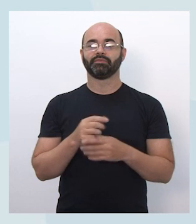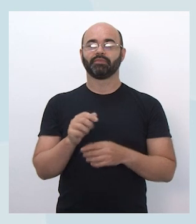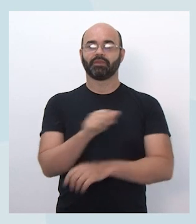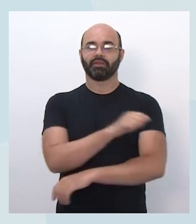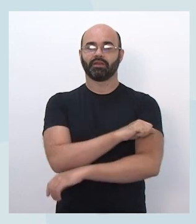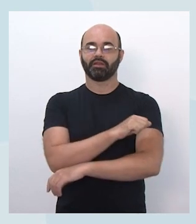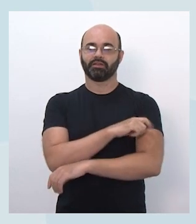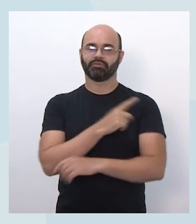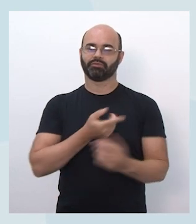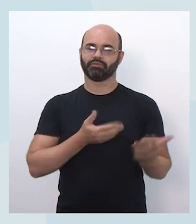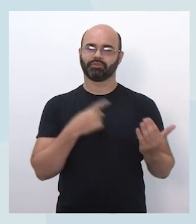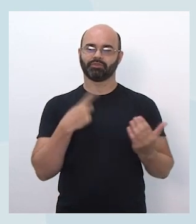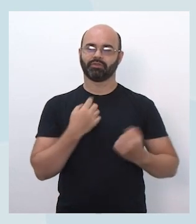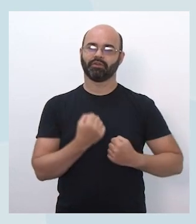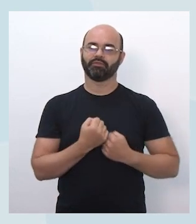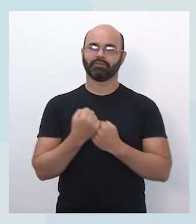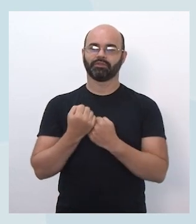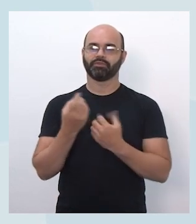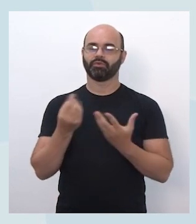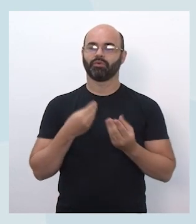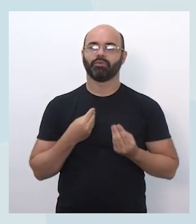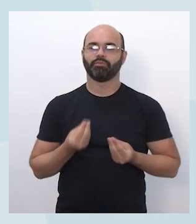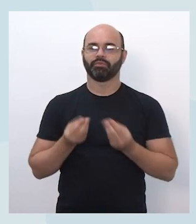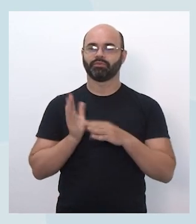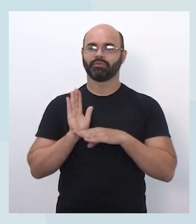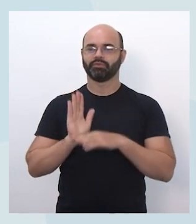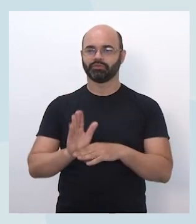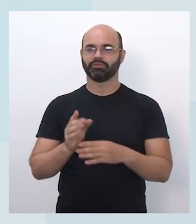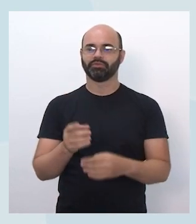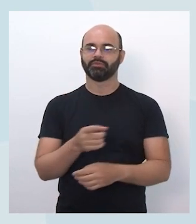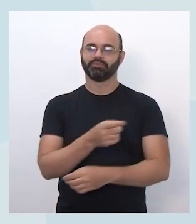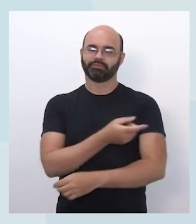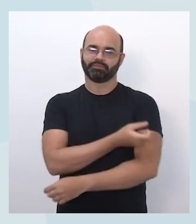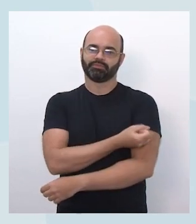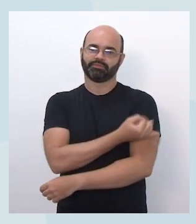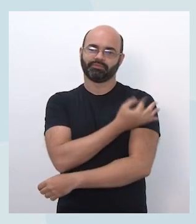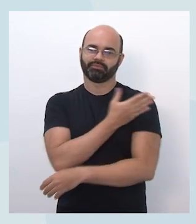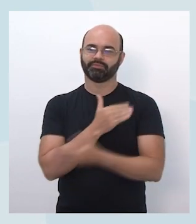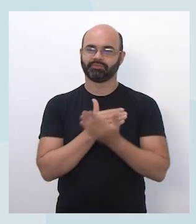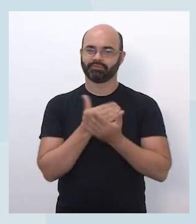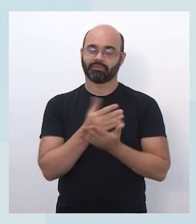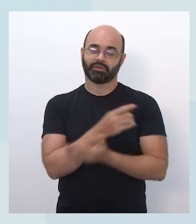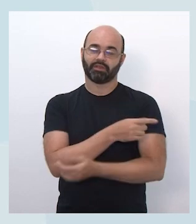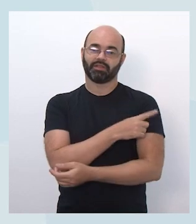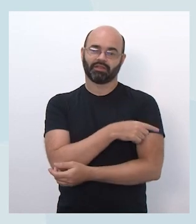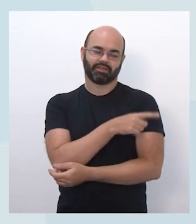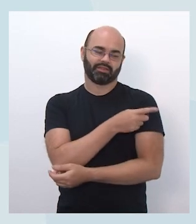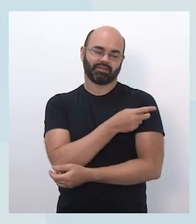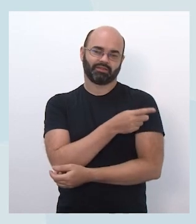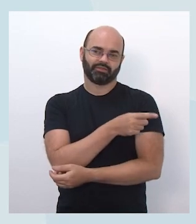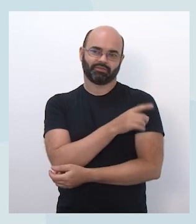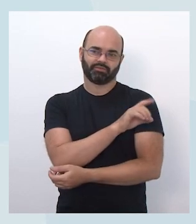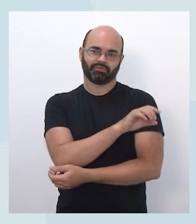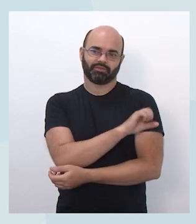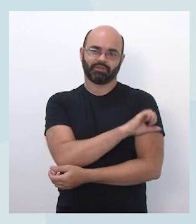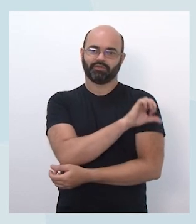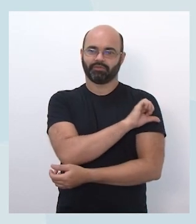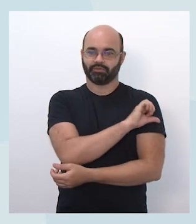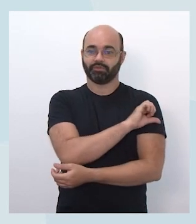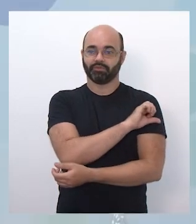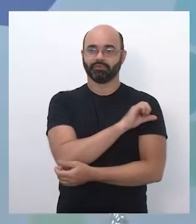mais jovens durante a transição para os anos finais do ensino fundamental. Então, os alunos que estão vindo dos anos iniciais, nós